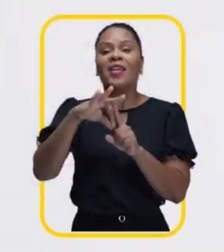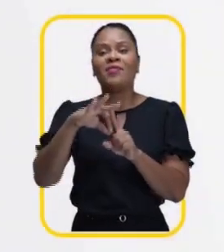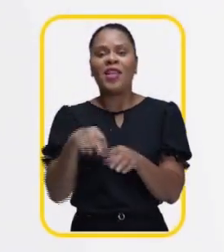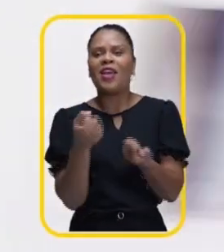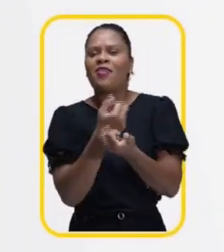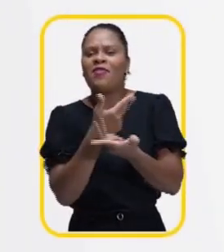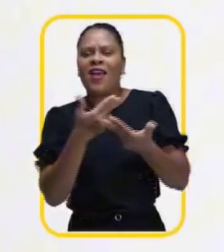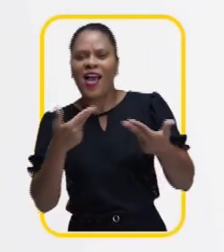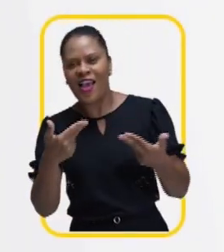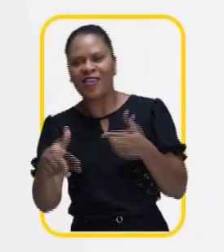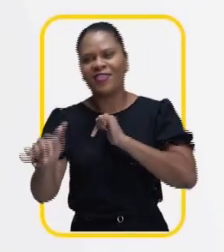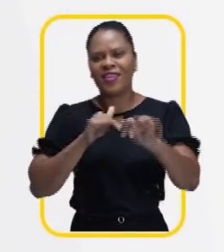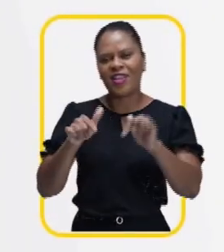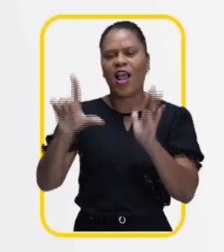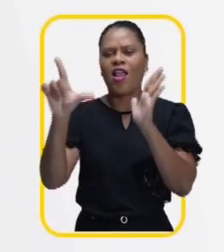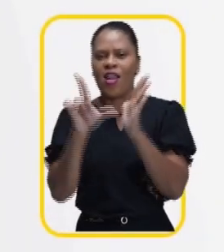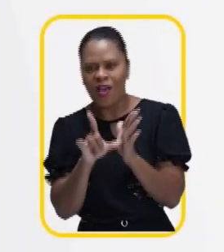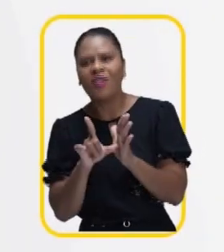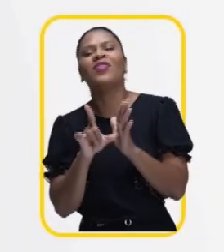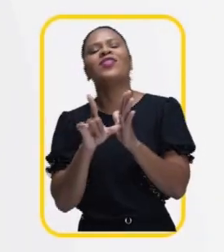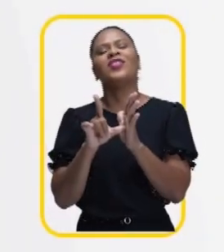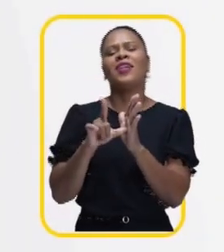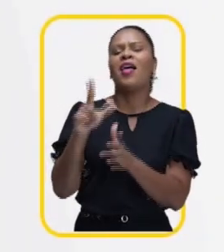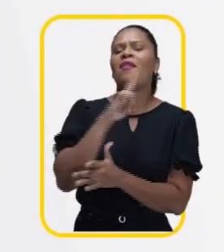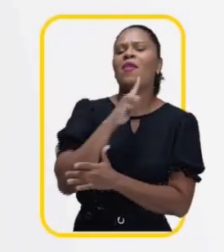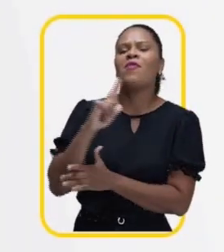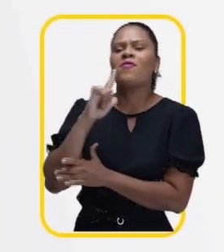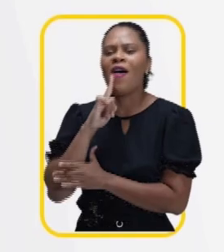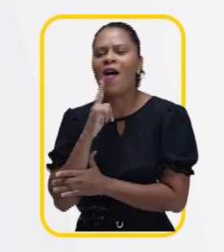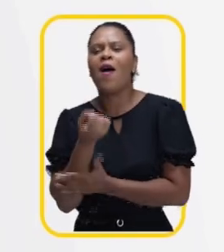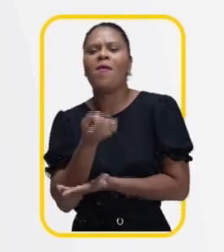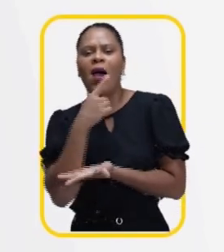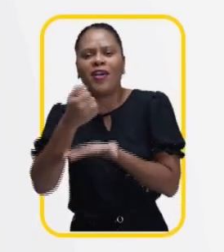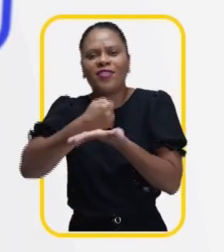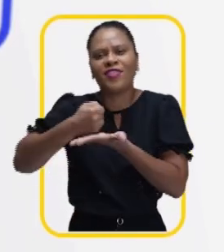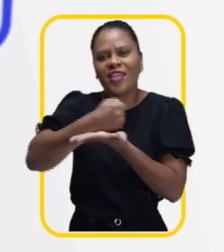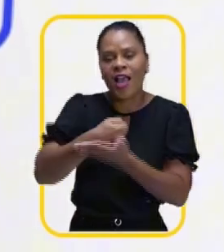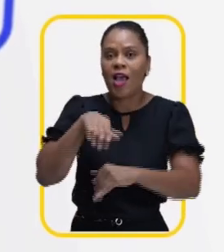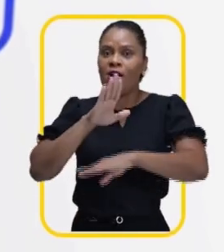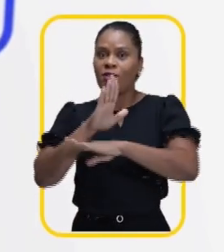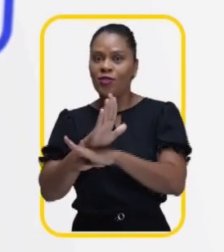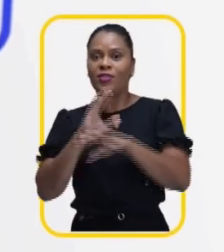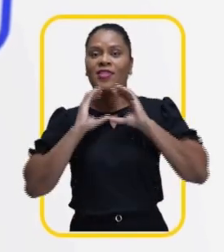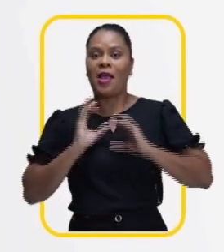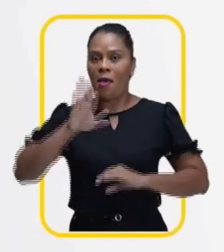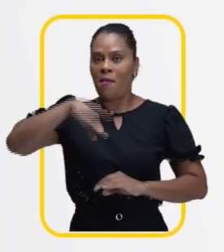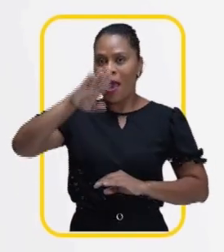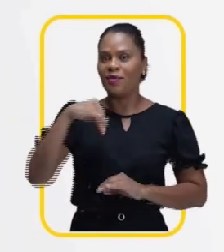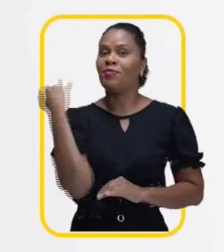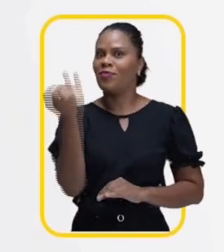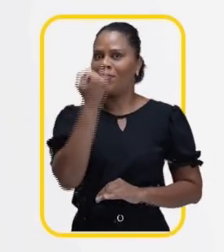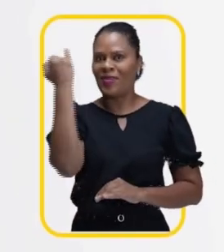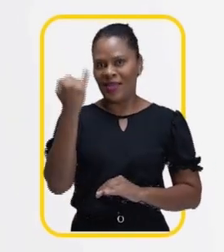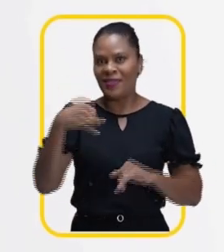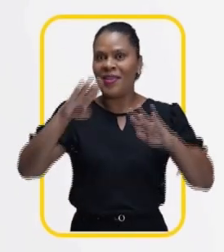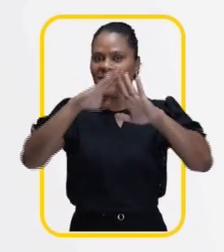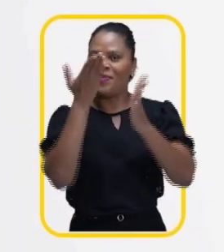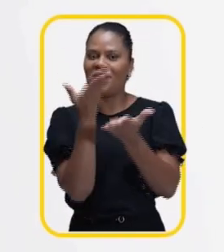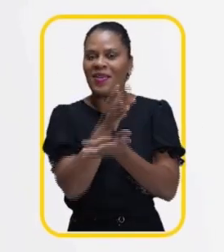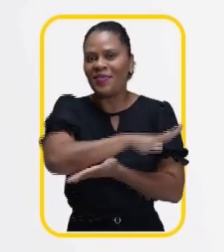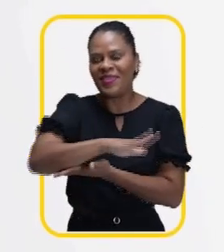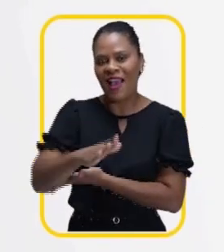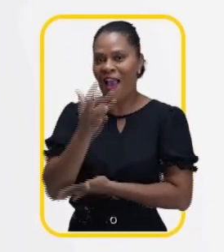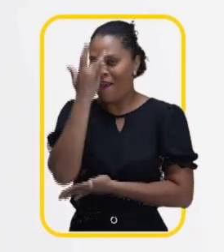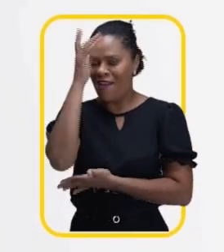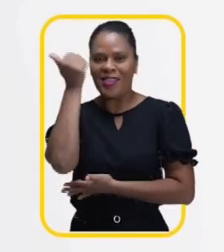shopping e serviço. Vai ter loja, lanchonete, farmácia, lotérica, serviço de atendimento ao cidadão e, o mais importante, creche,